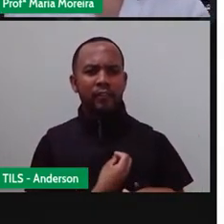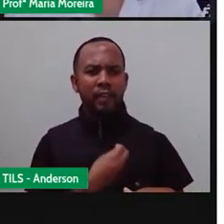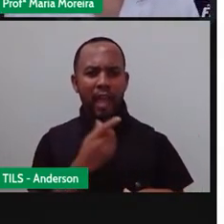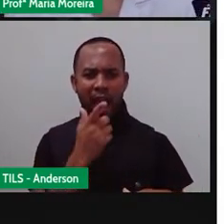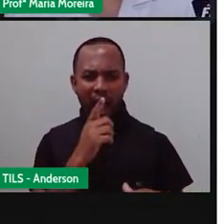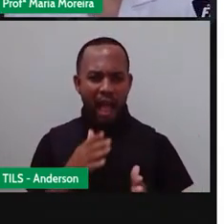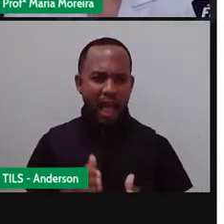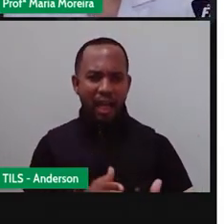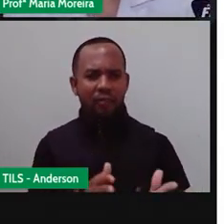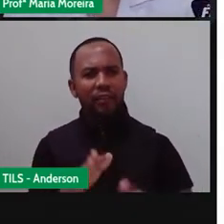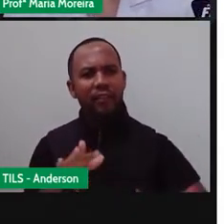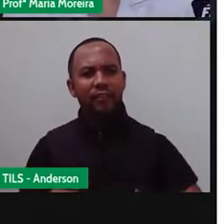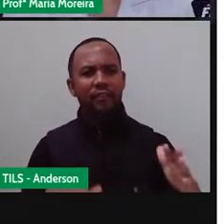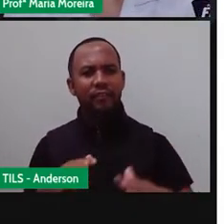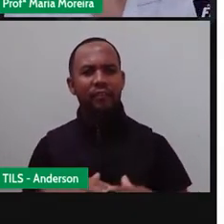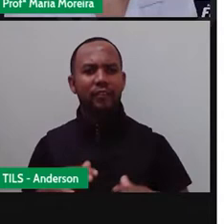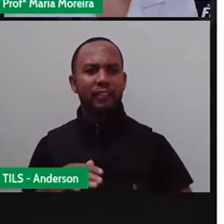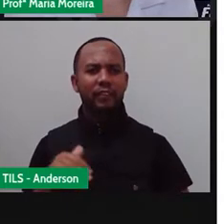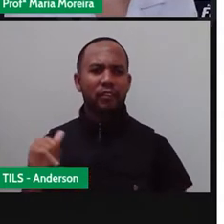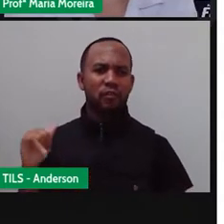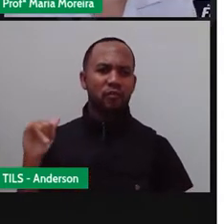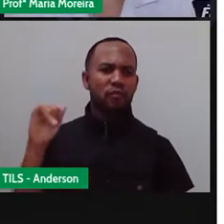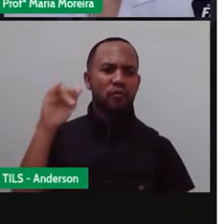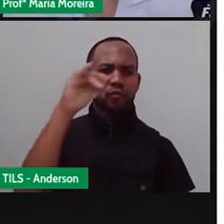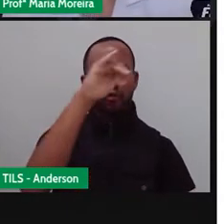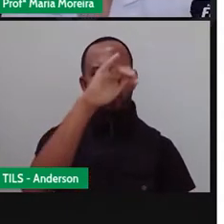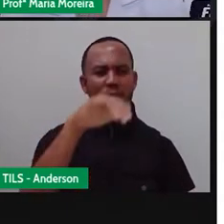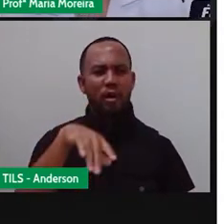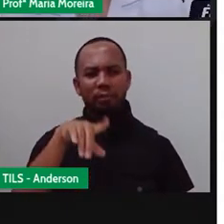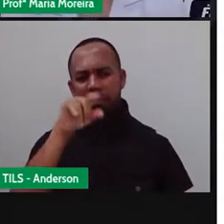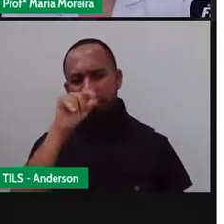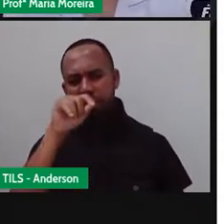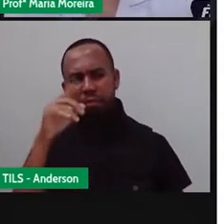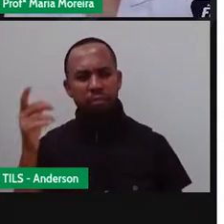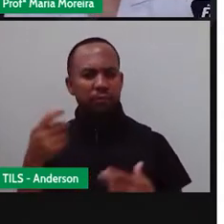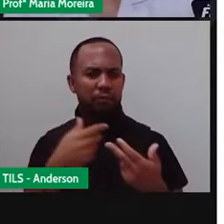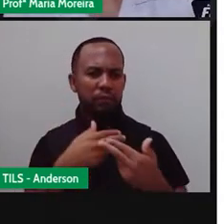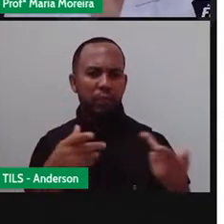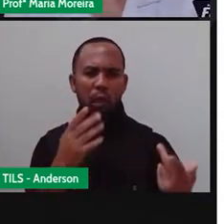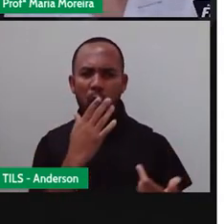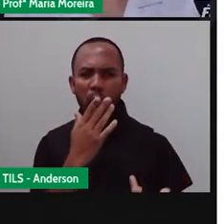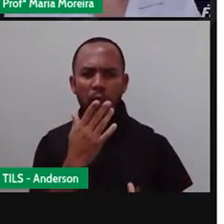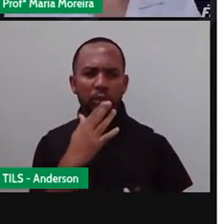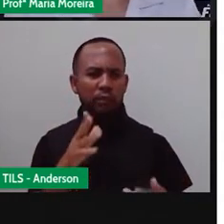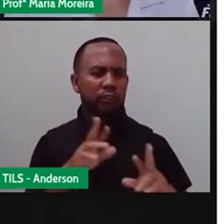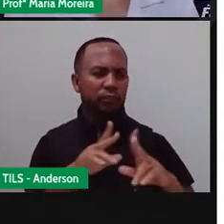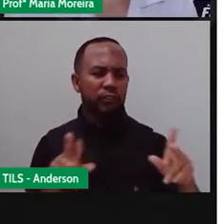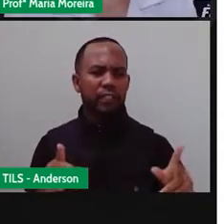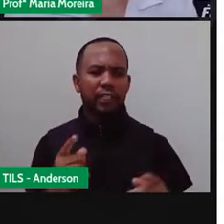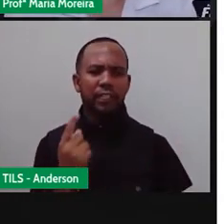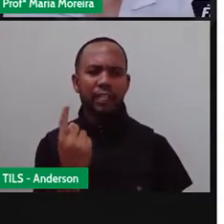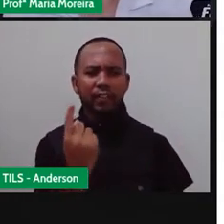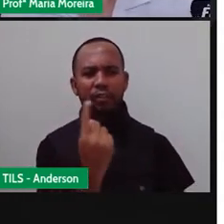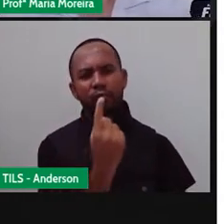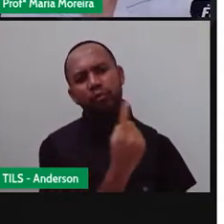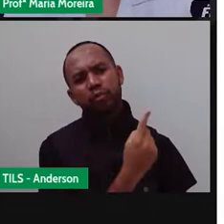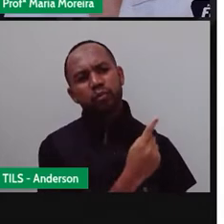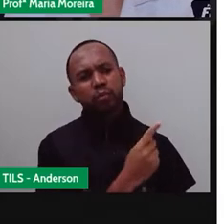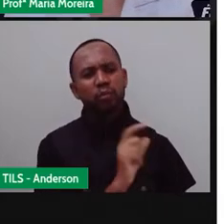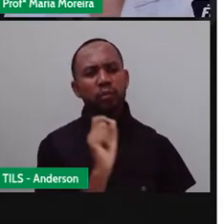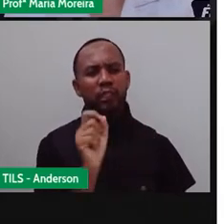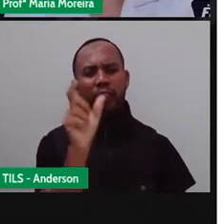voam, não é isso? Bom, tem alguns que são mais coloridos, outros já nem tanto e cada um deles aí tem o que? As suas